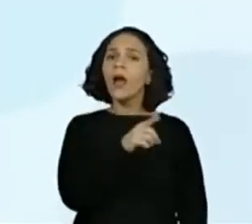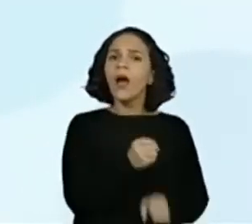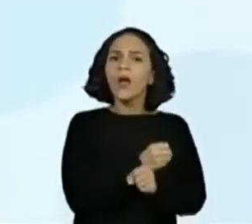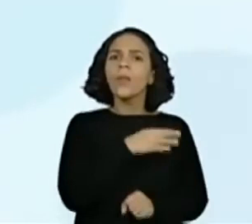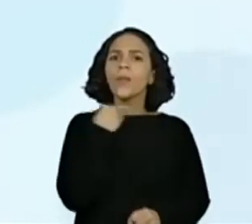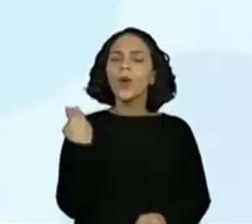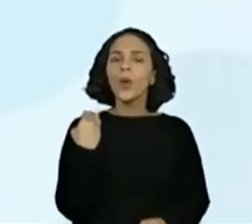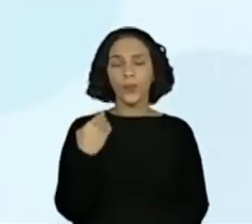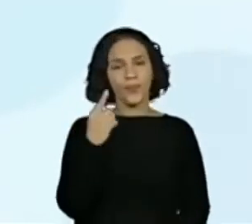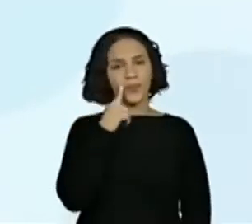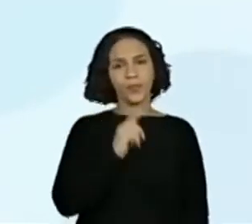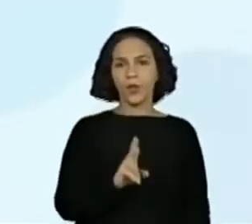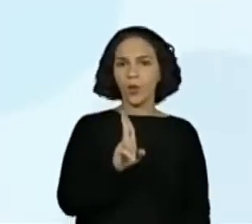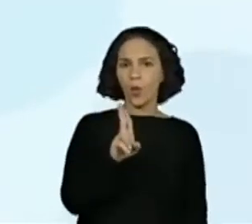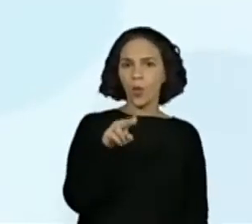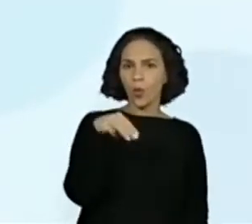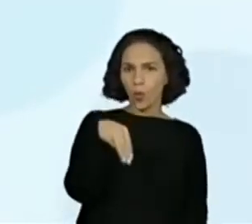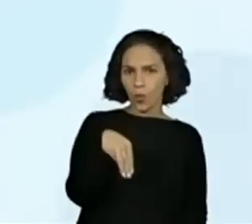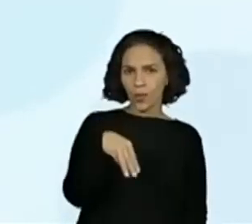Um mil.